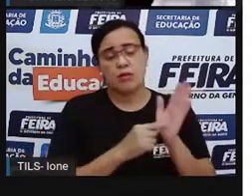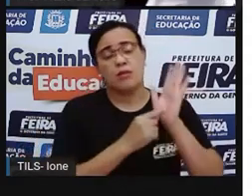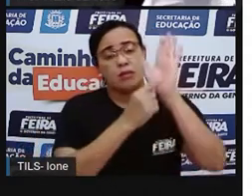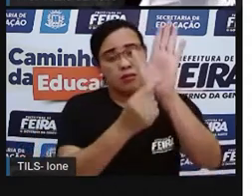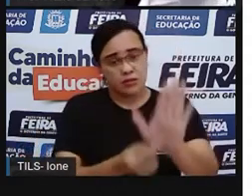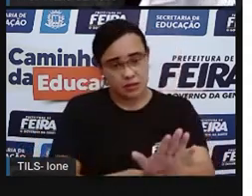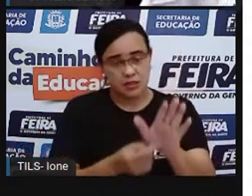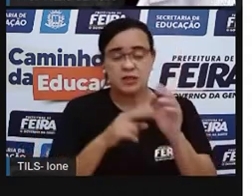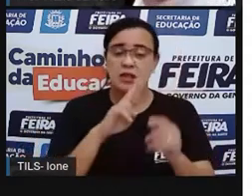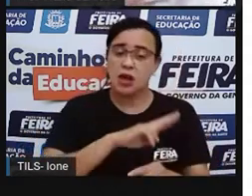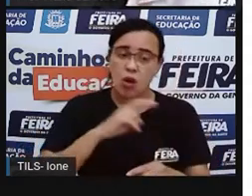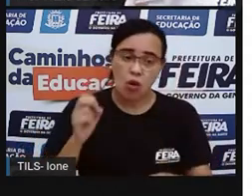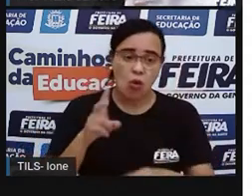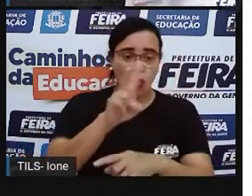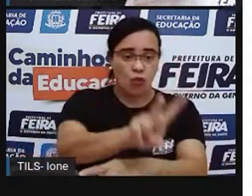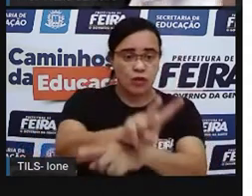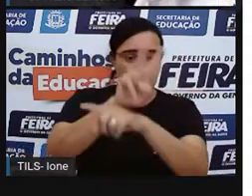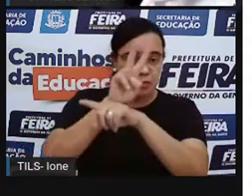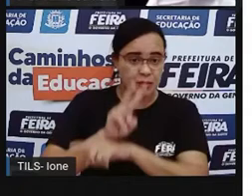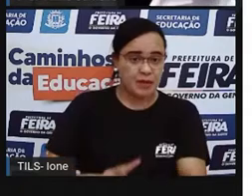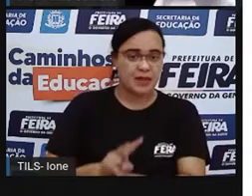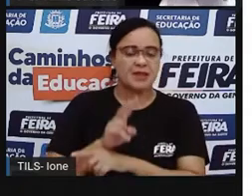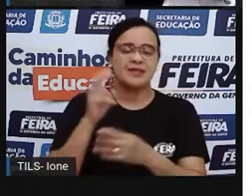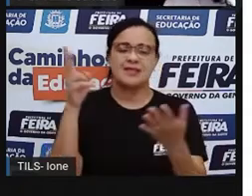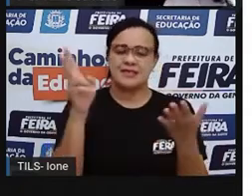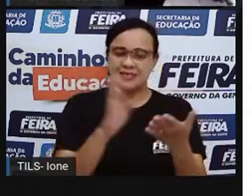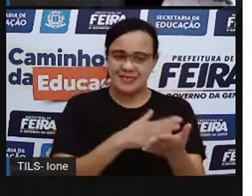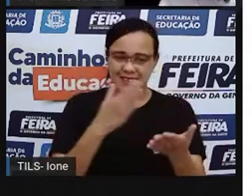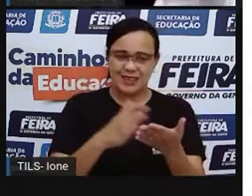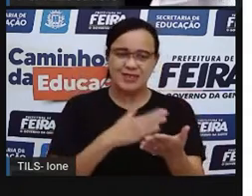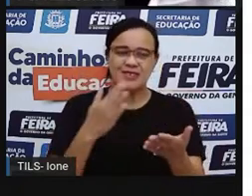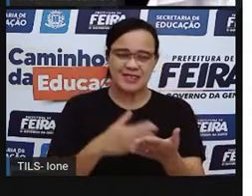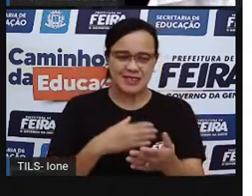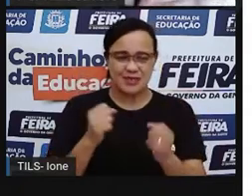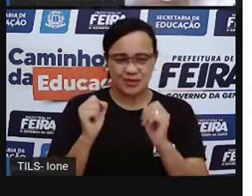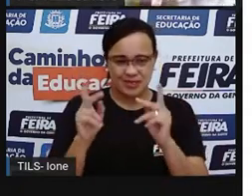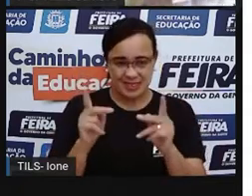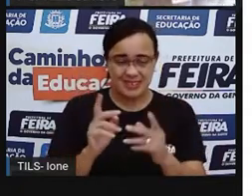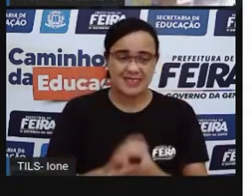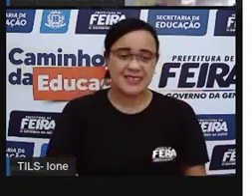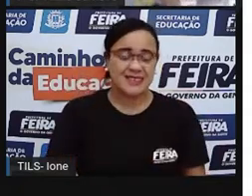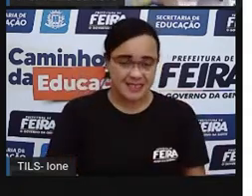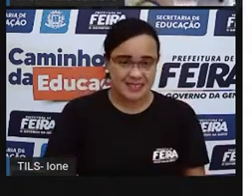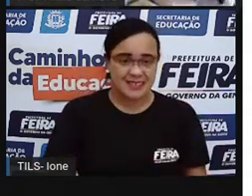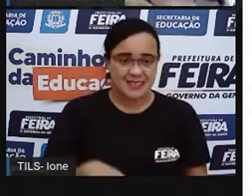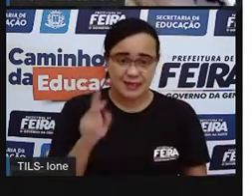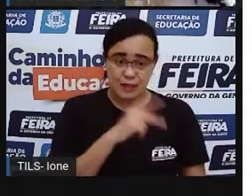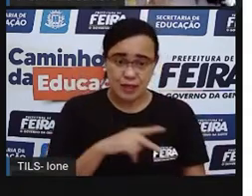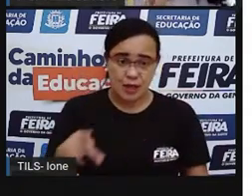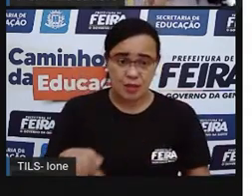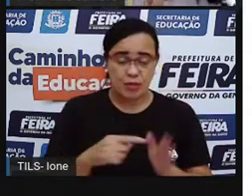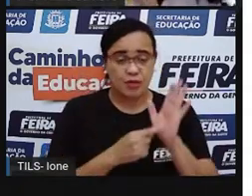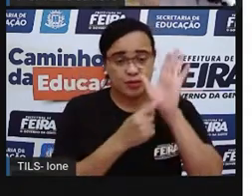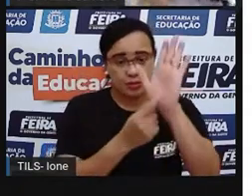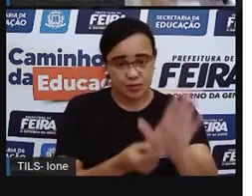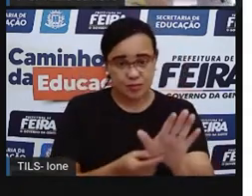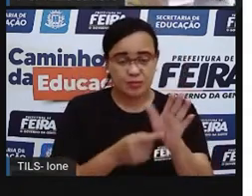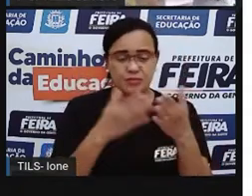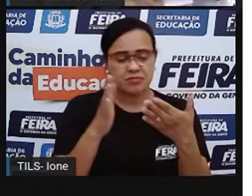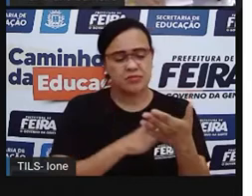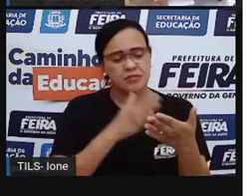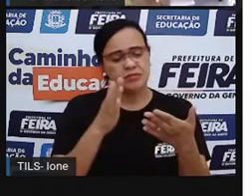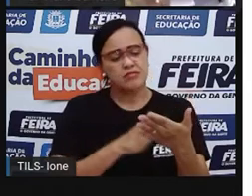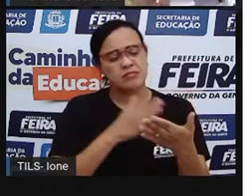aí faz o empréstimo. Você lê, depois você devolve, tá bom? E aí, como a Pro falou, observando a capa,